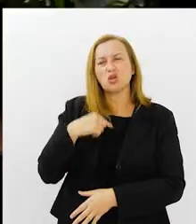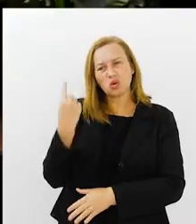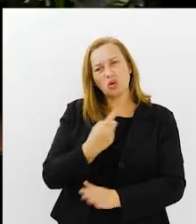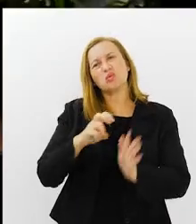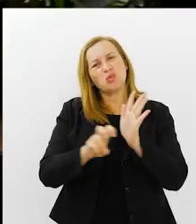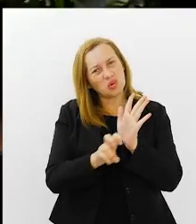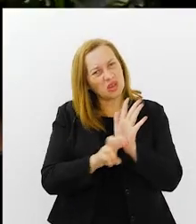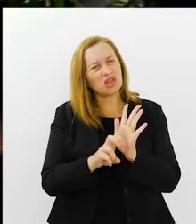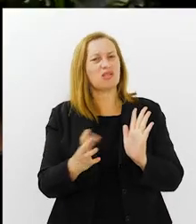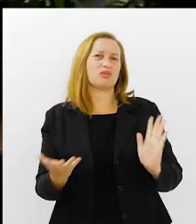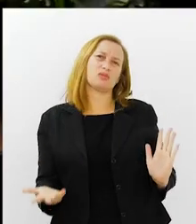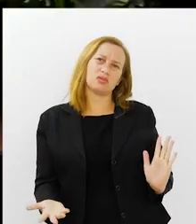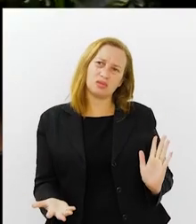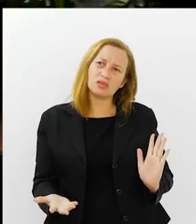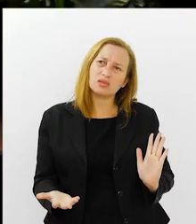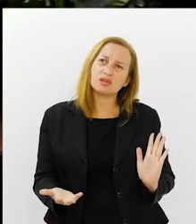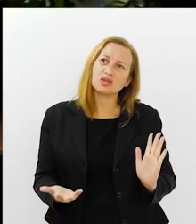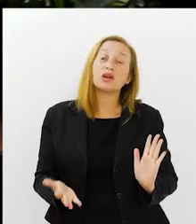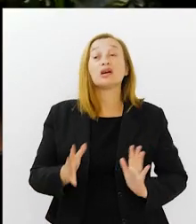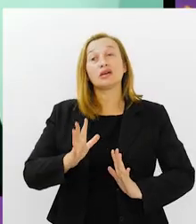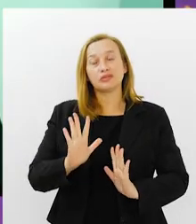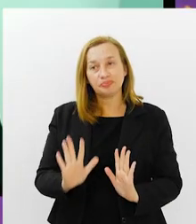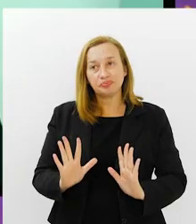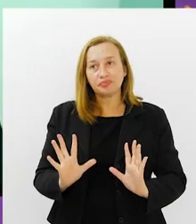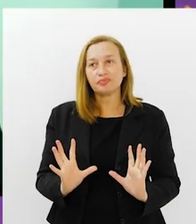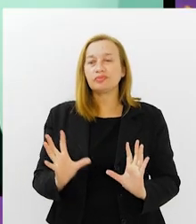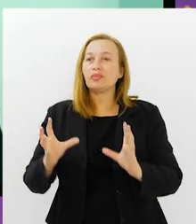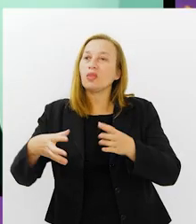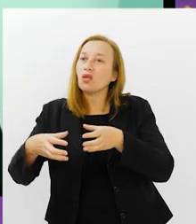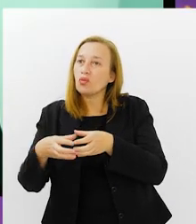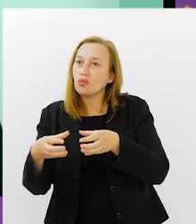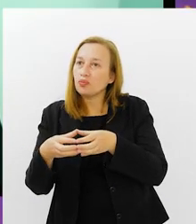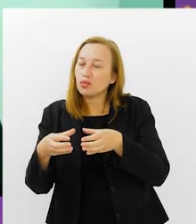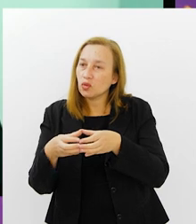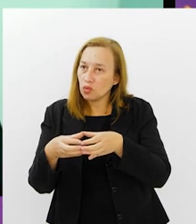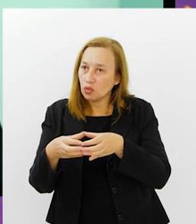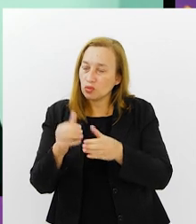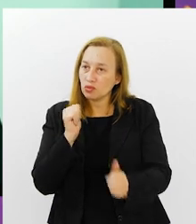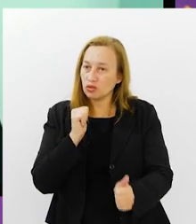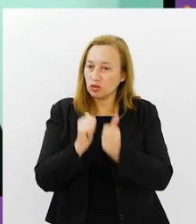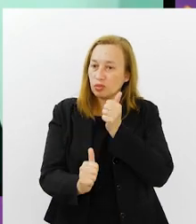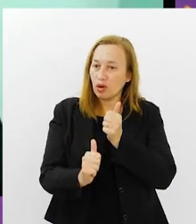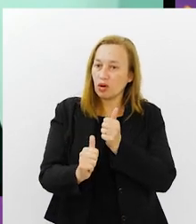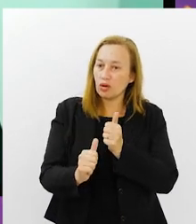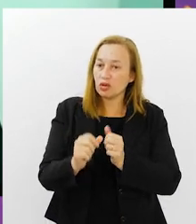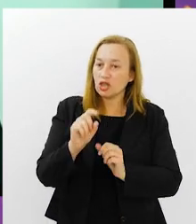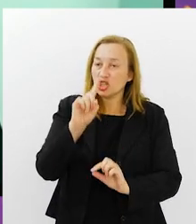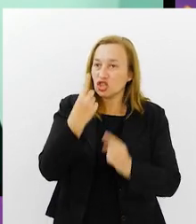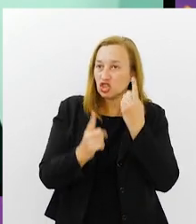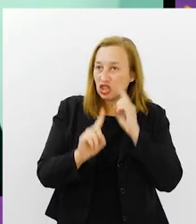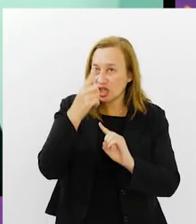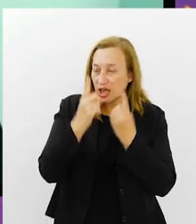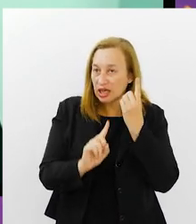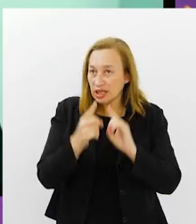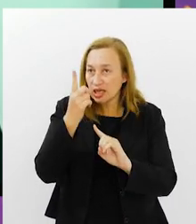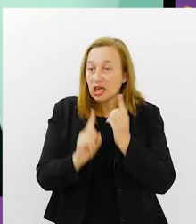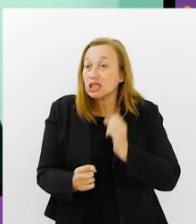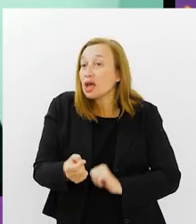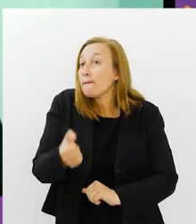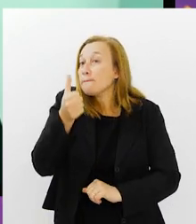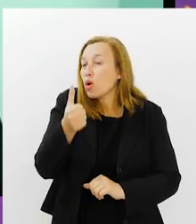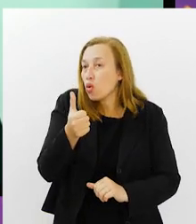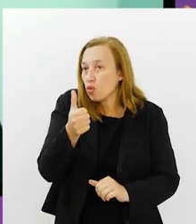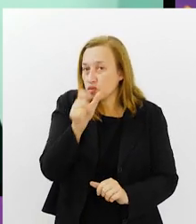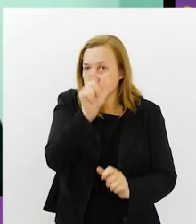colocado, Wagner. A seleção chilena, a seleção chilena tem poucos jogadores novos, né?